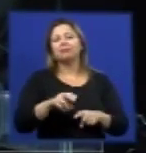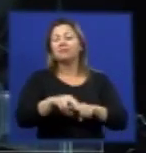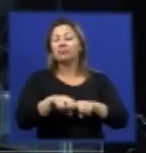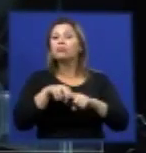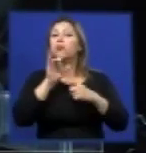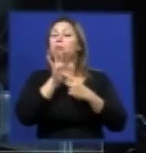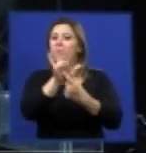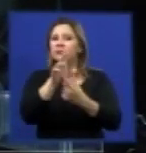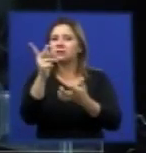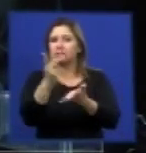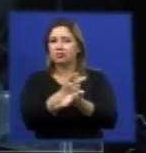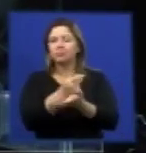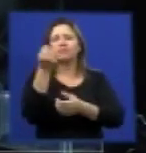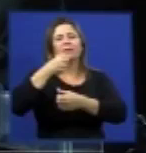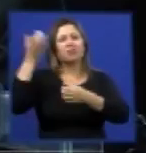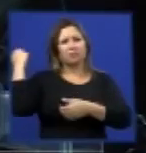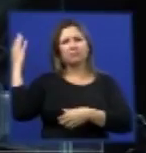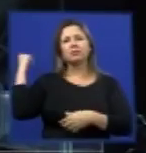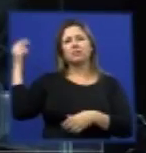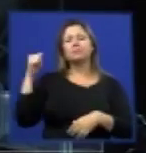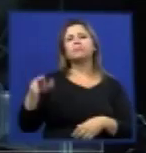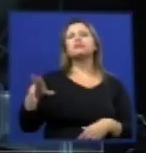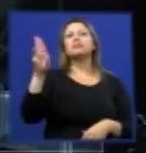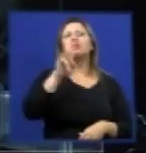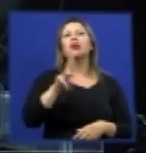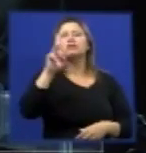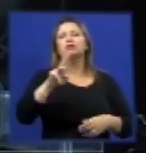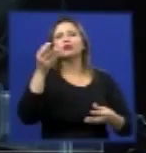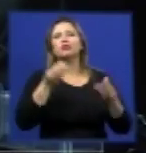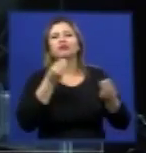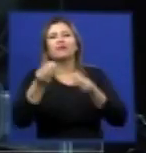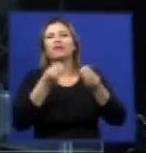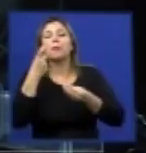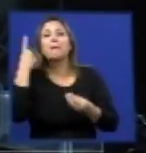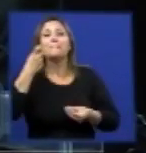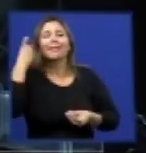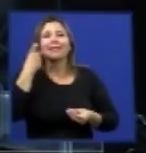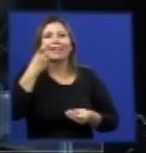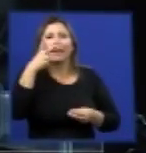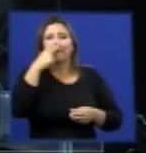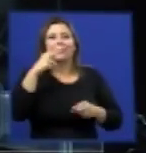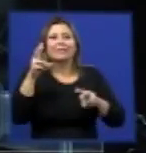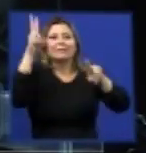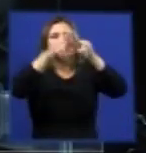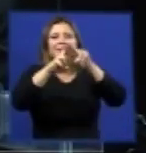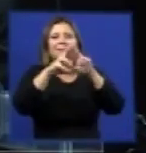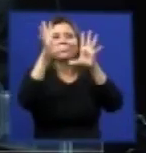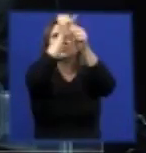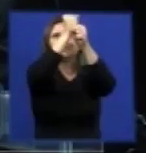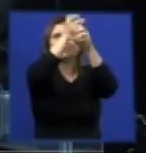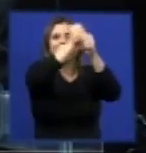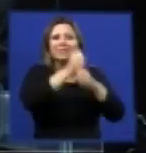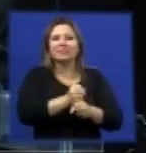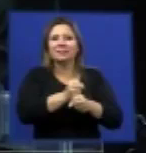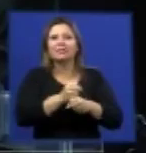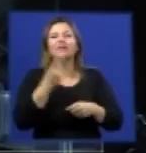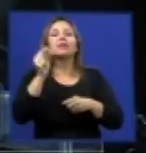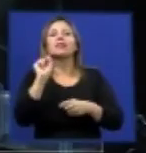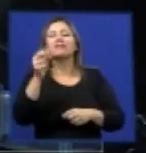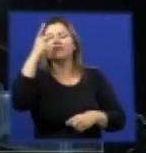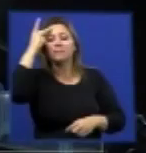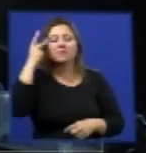no passado nós utilizávamos armadilhas para capturar a Aedes aegypti com segmentos de pneus